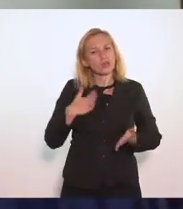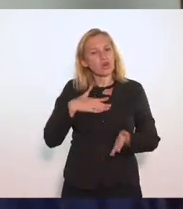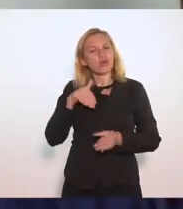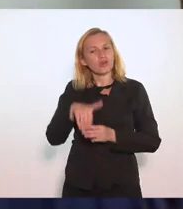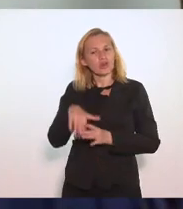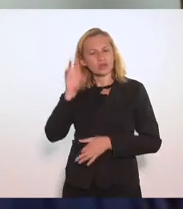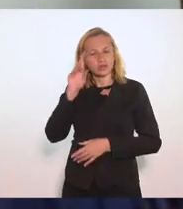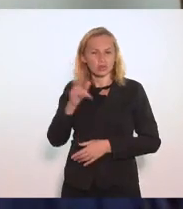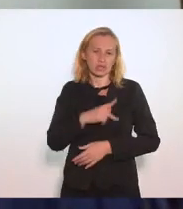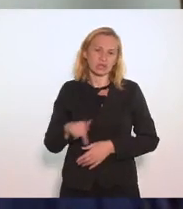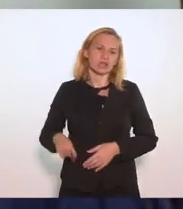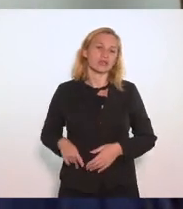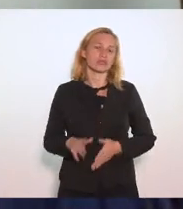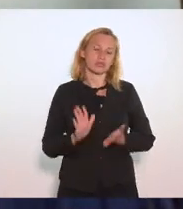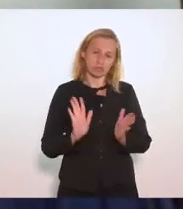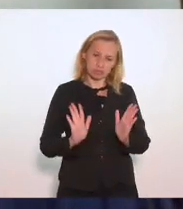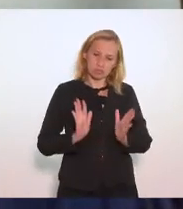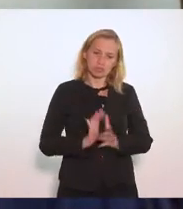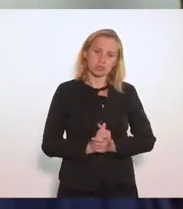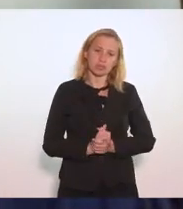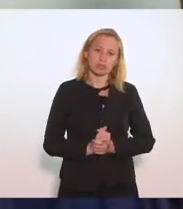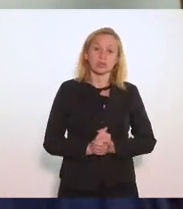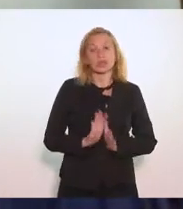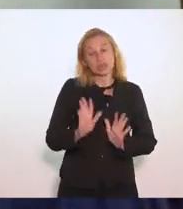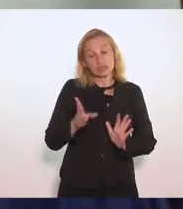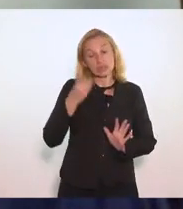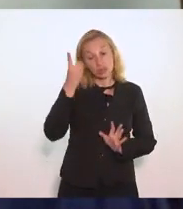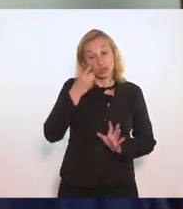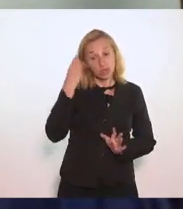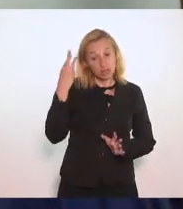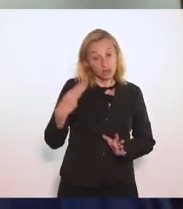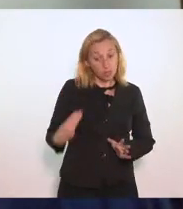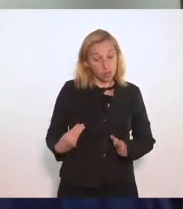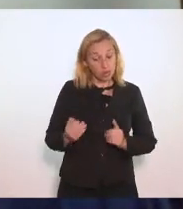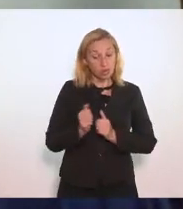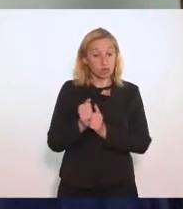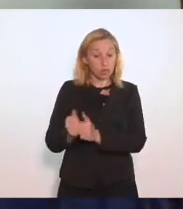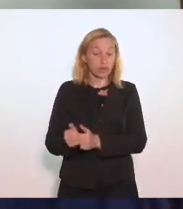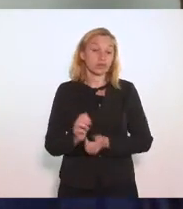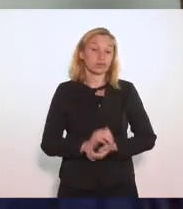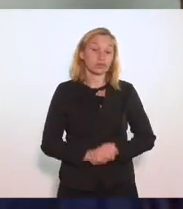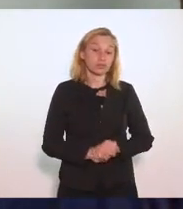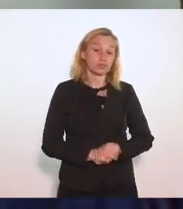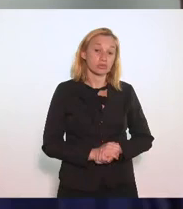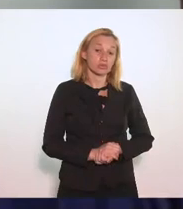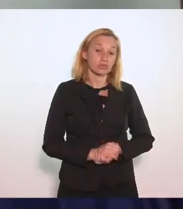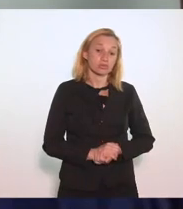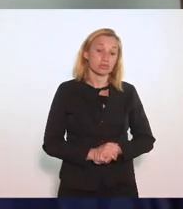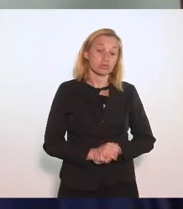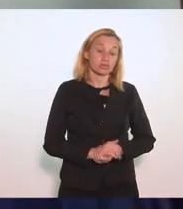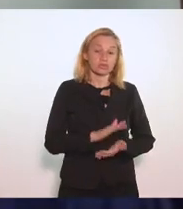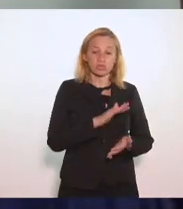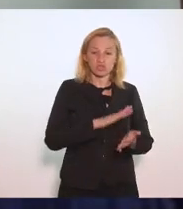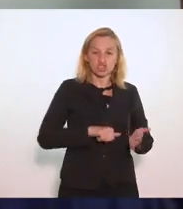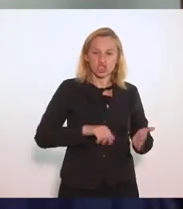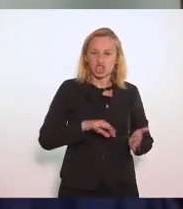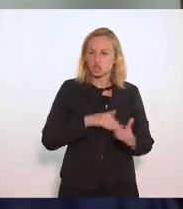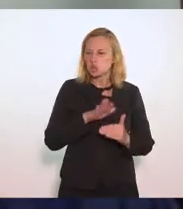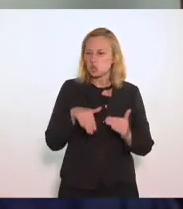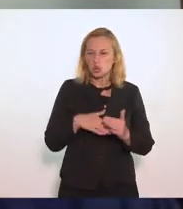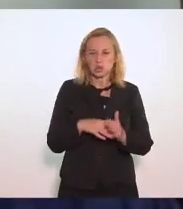presidente Seria Se é que a deputada Mônica Acompanha Para rejeitar Todas as